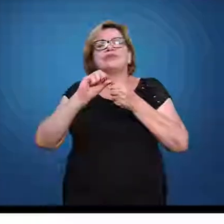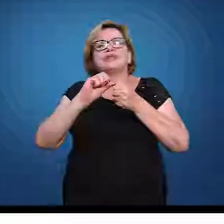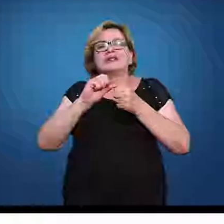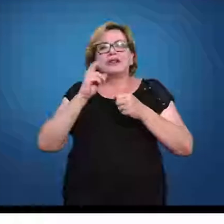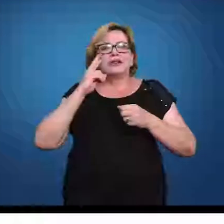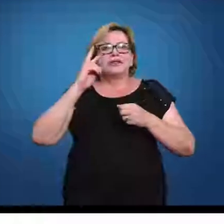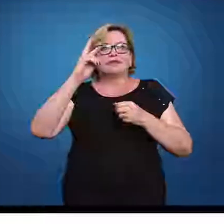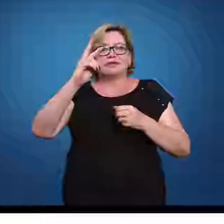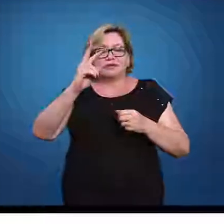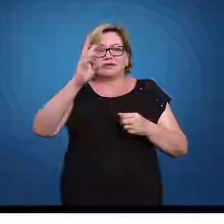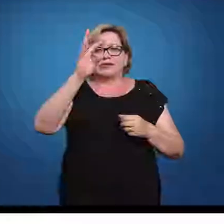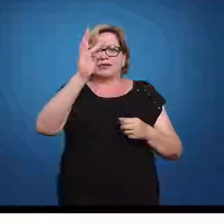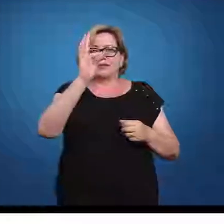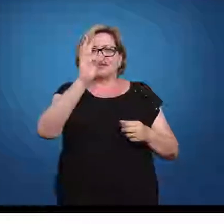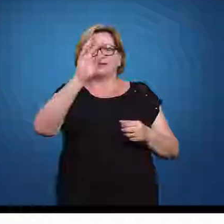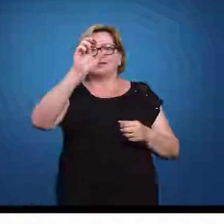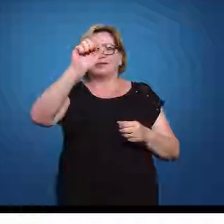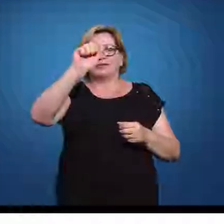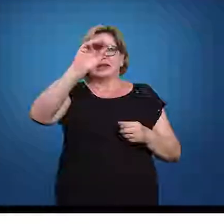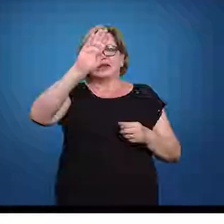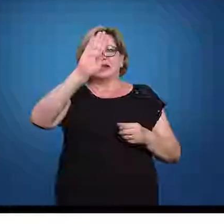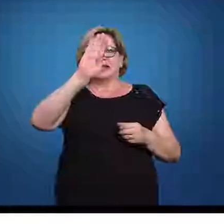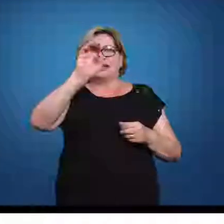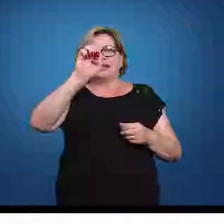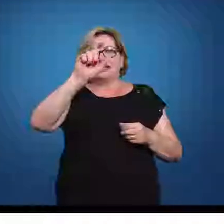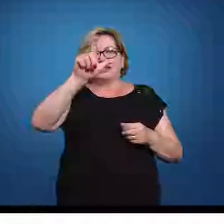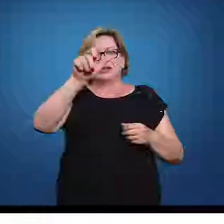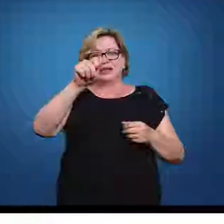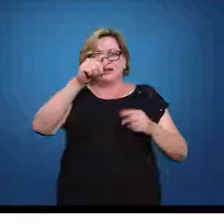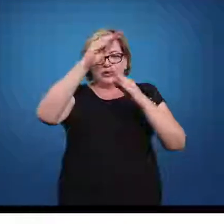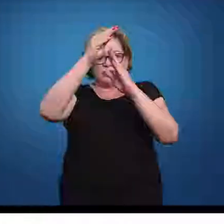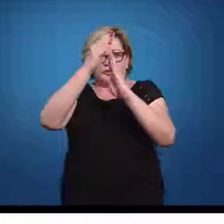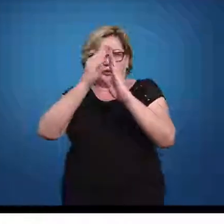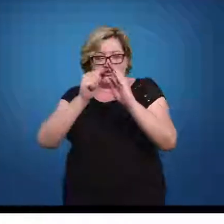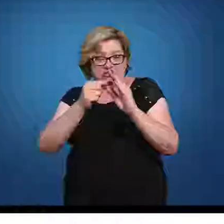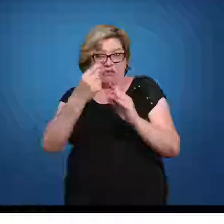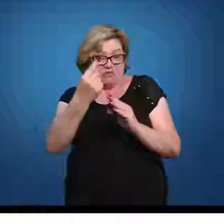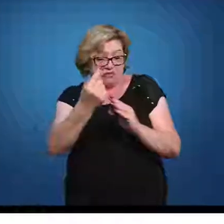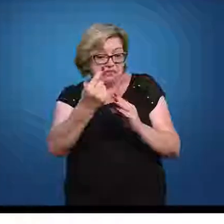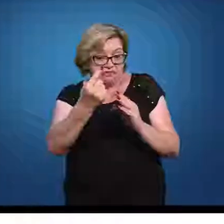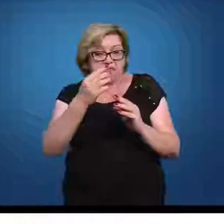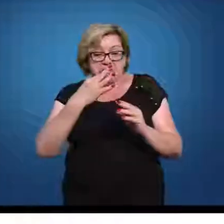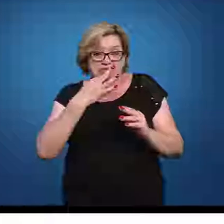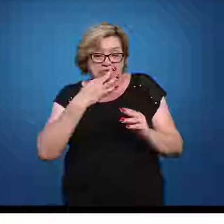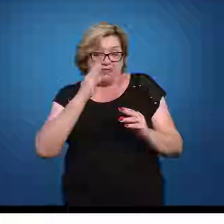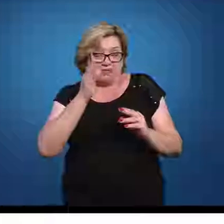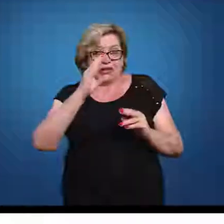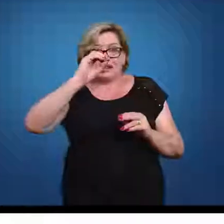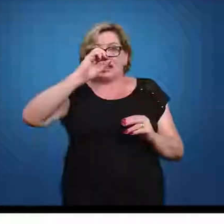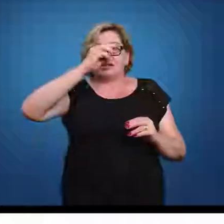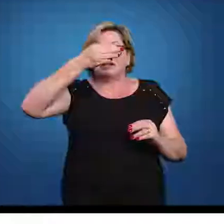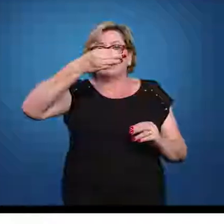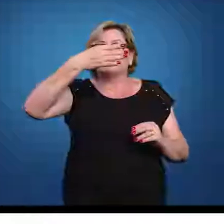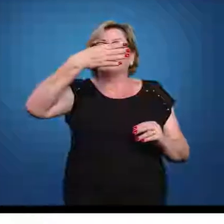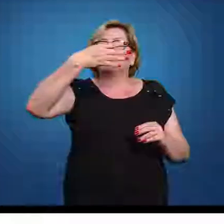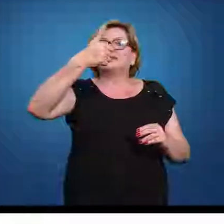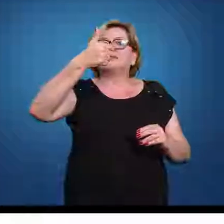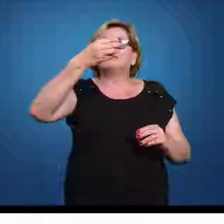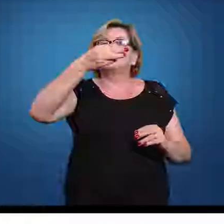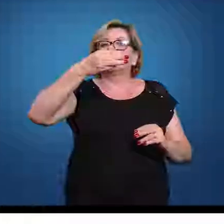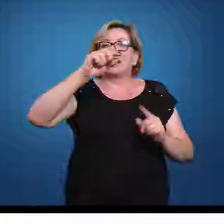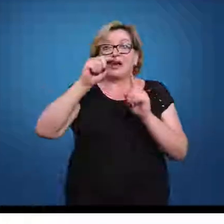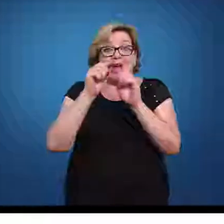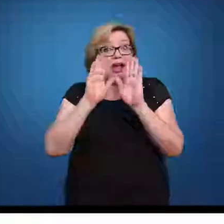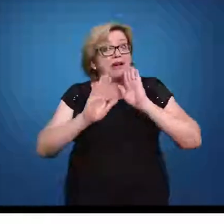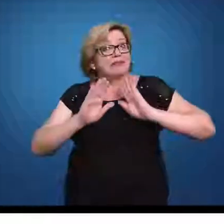Ah, então eu vou lá na tabela e volto. Quando você vai na tabela, você vai até 1, a gente já sabe que a área é 0, 34, 13. Aqui você tem que tomar um certo